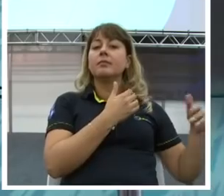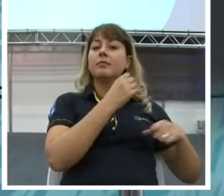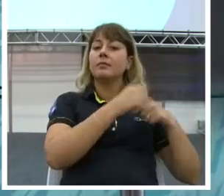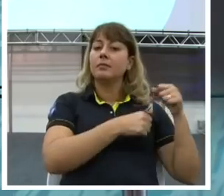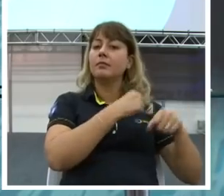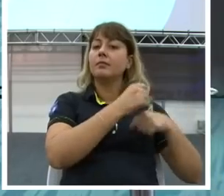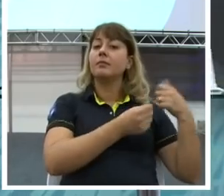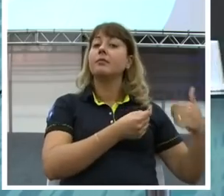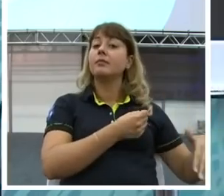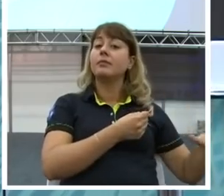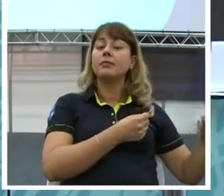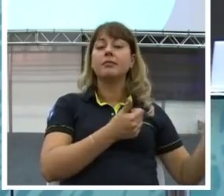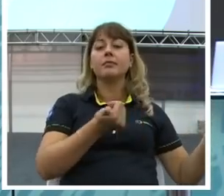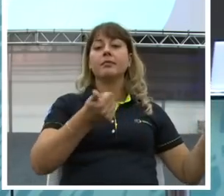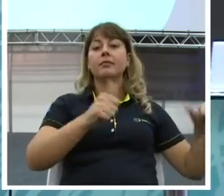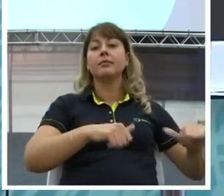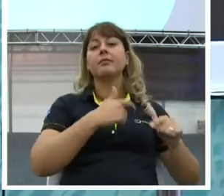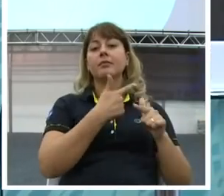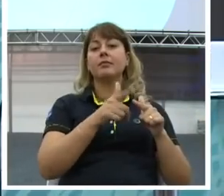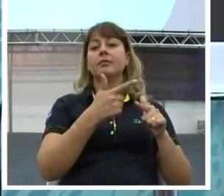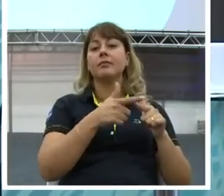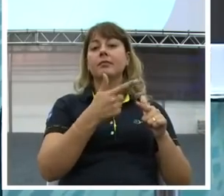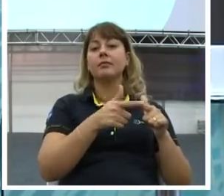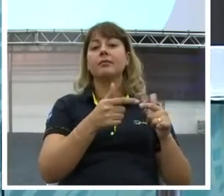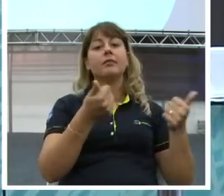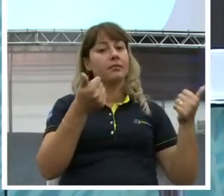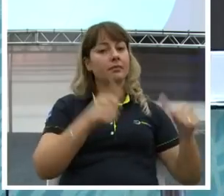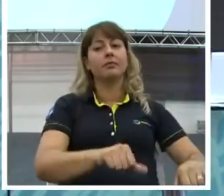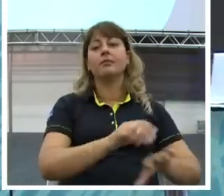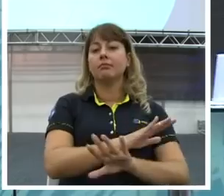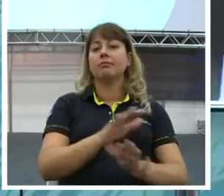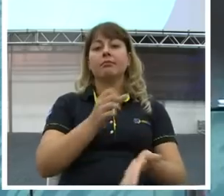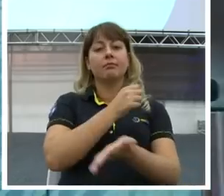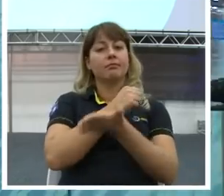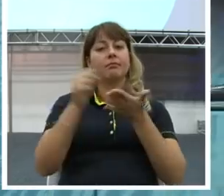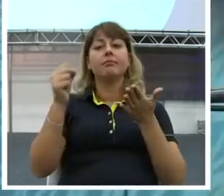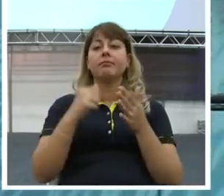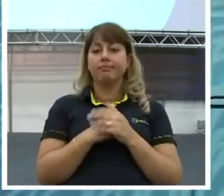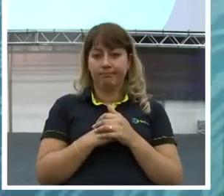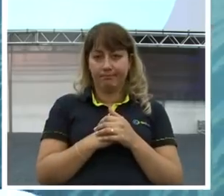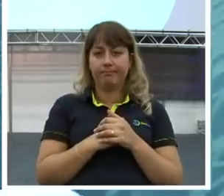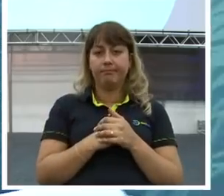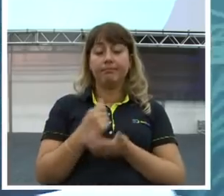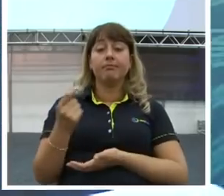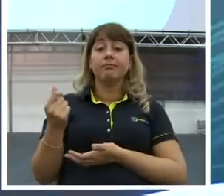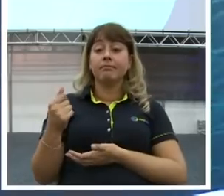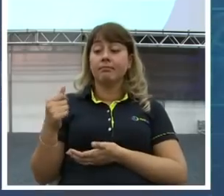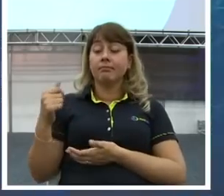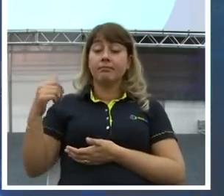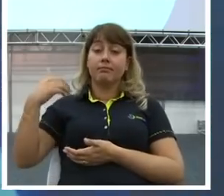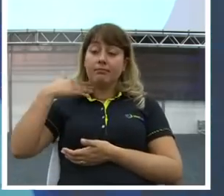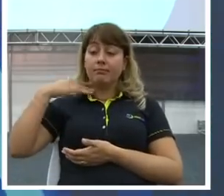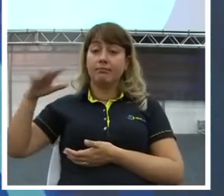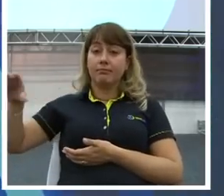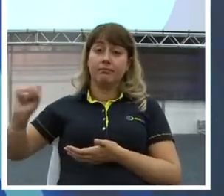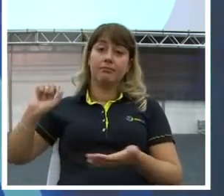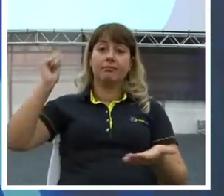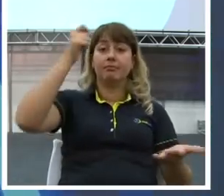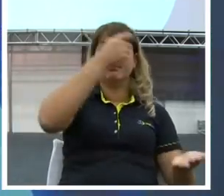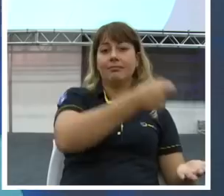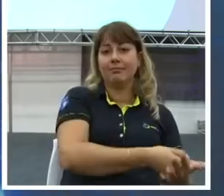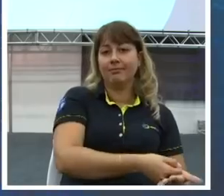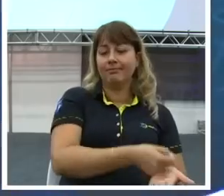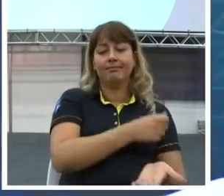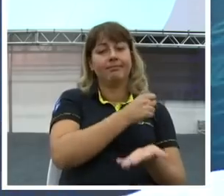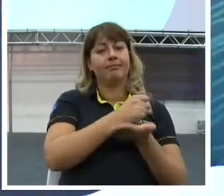patrimônio. Aquilo dá um problema. Você tem que arrumar de forma emergencial. E simplesmente você destrói o teu patrimônio. E você entra